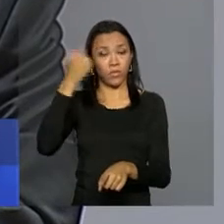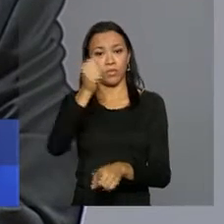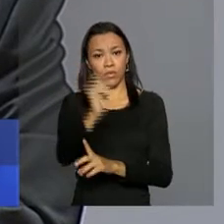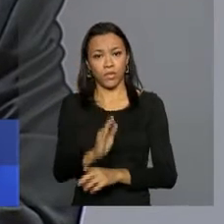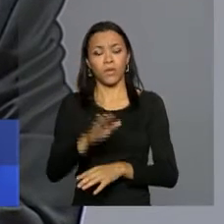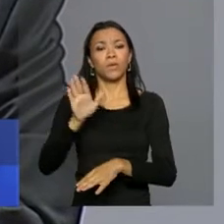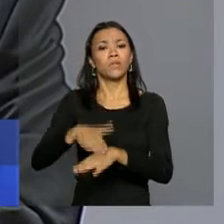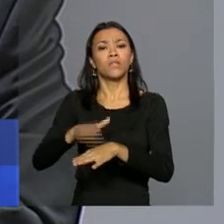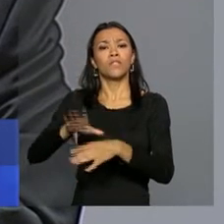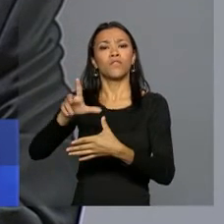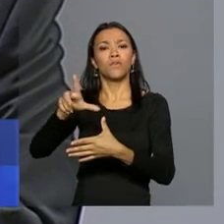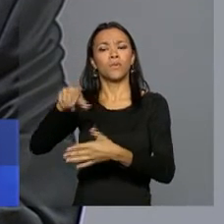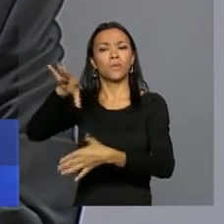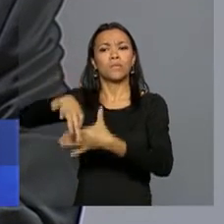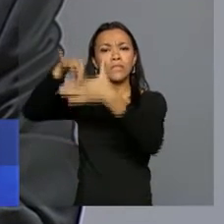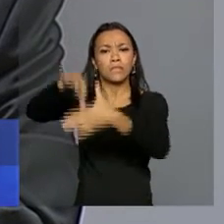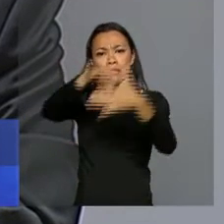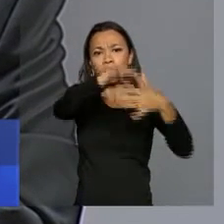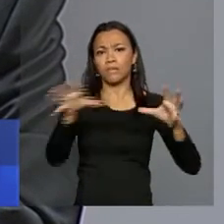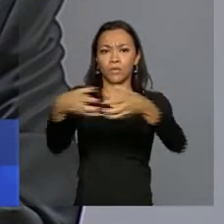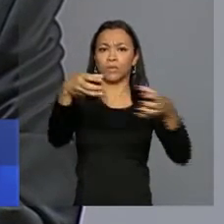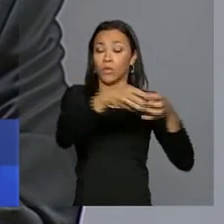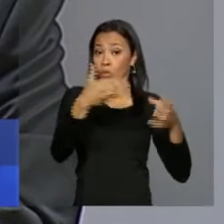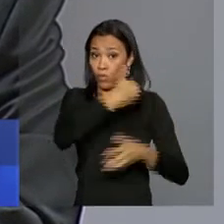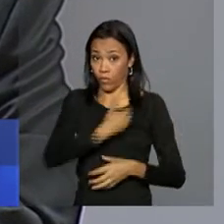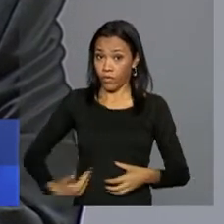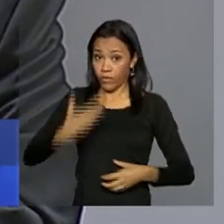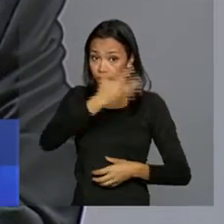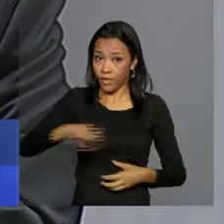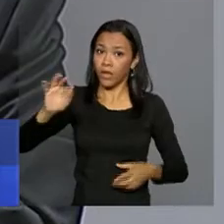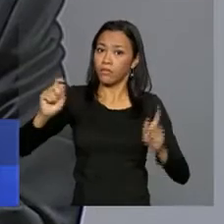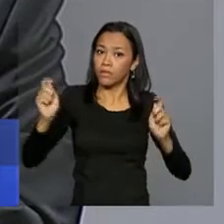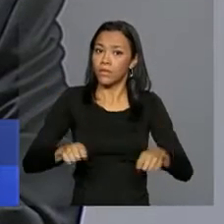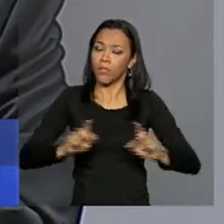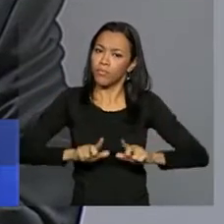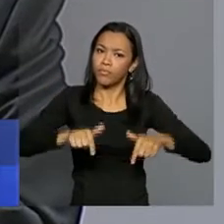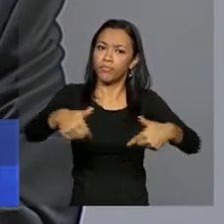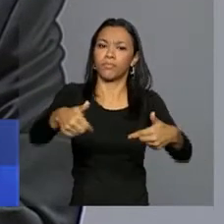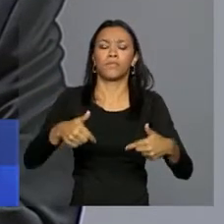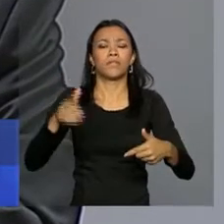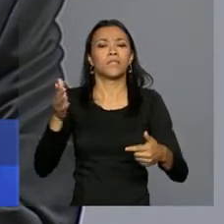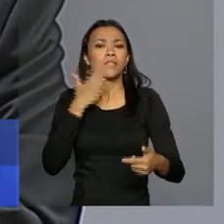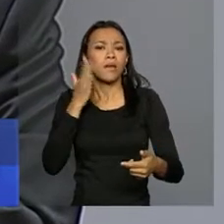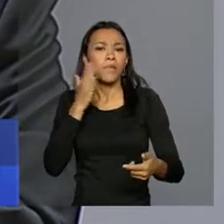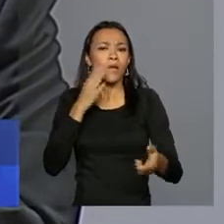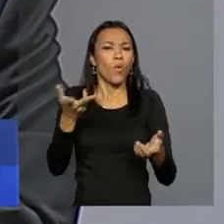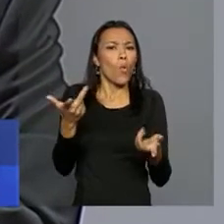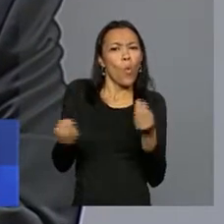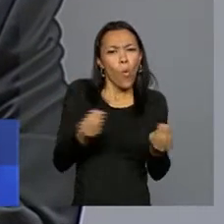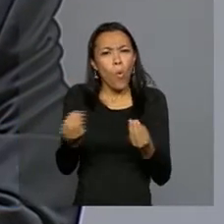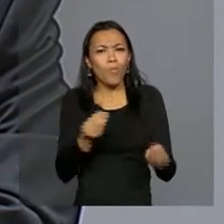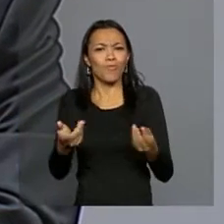representantes e leis da população brasileira para que o governo federal possa agir, possa absorver a sua queda de receita sem ter que